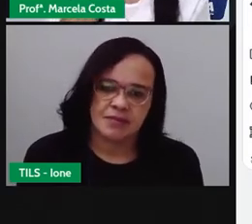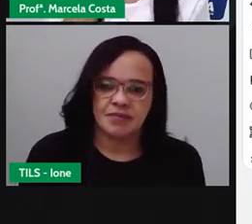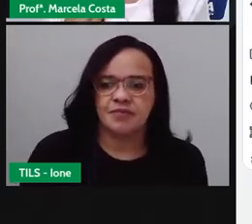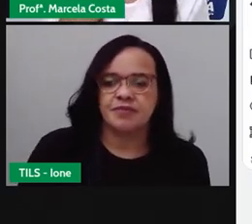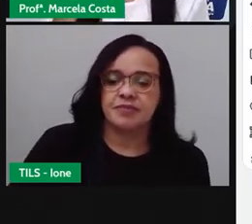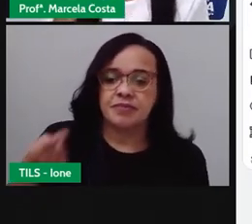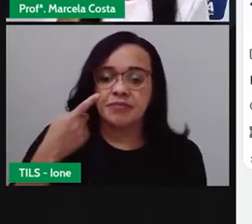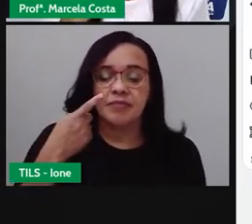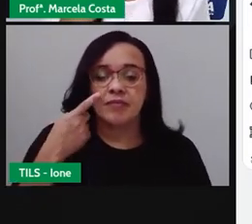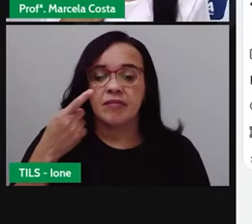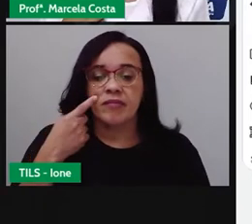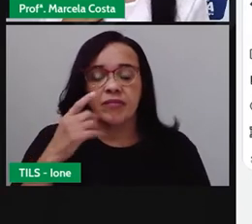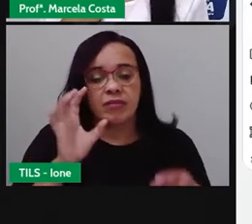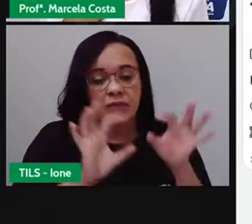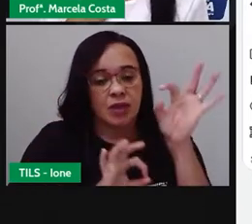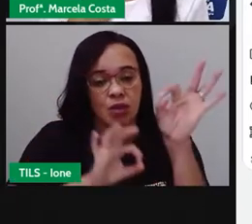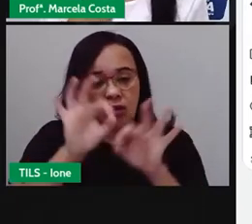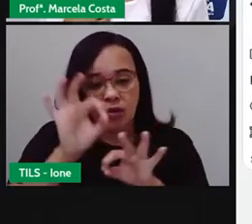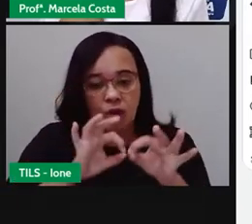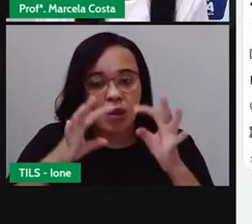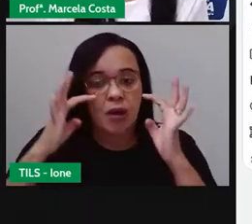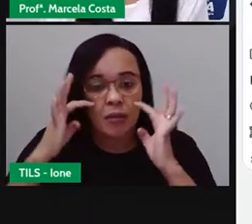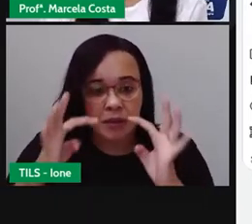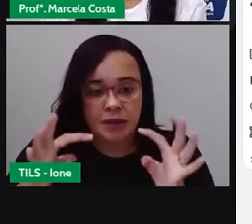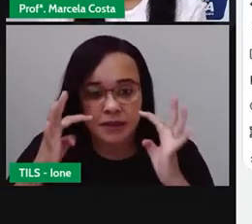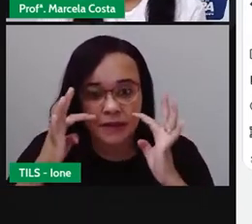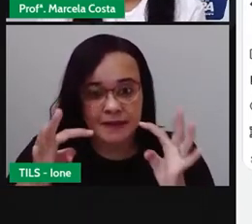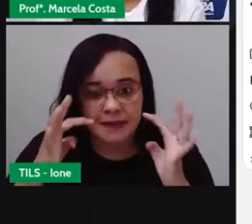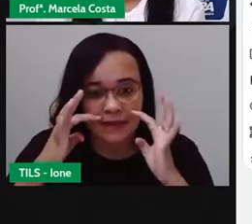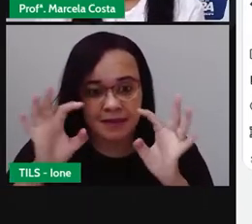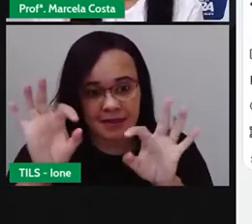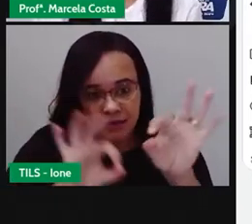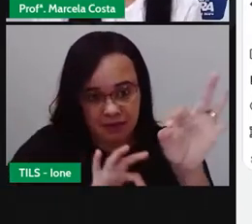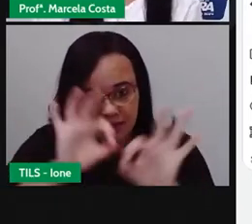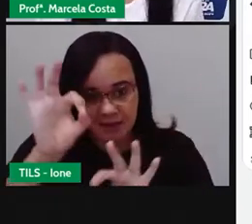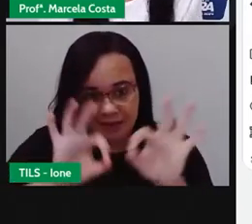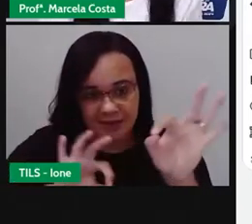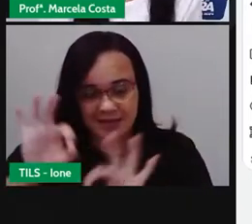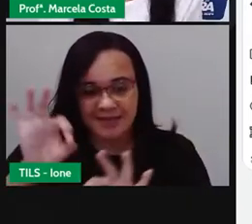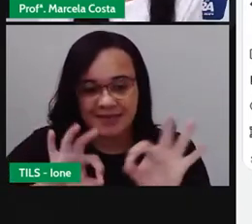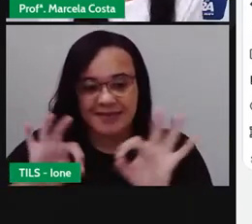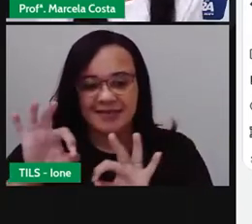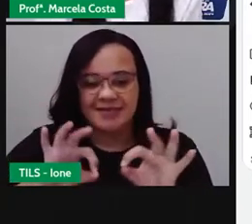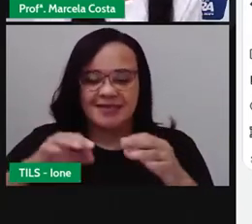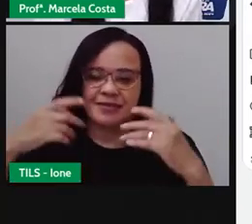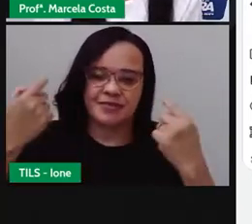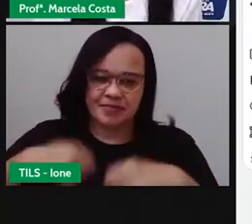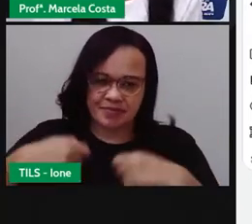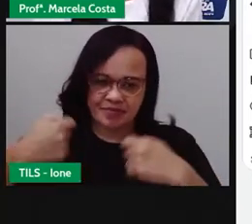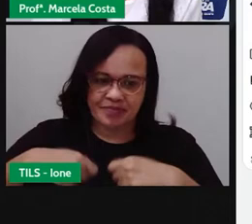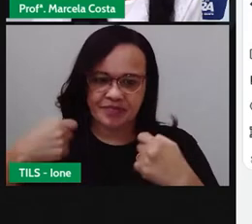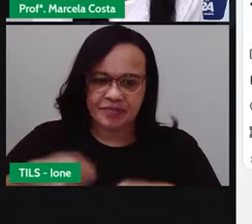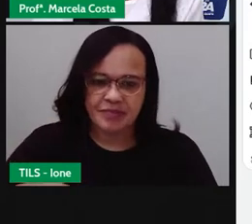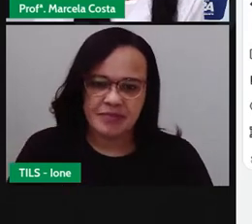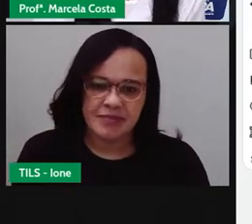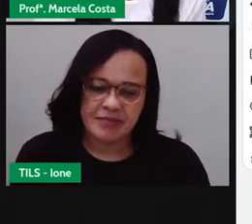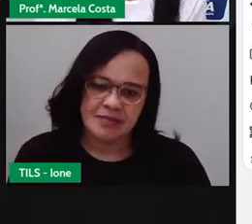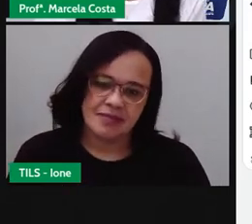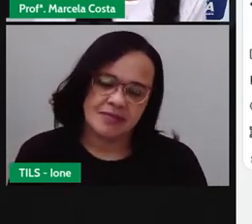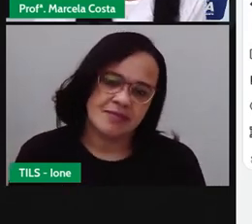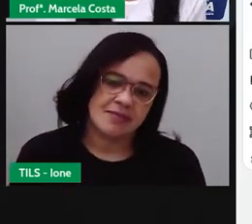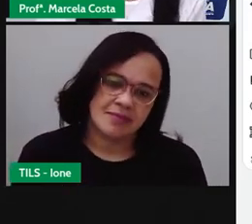armar a conta, operação no seu caderno. E a gente pode aqui